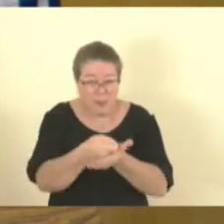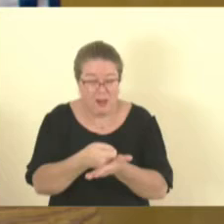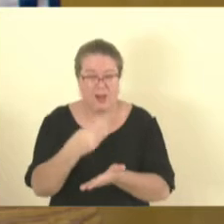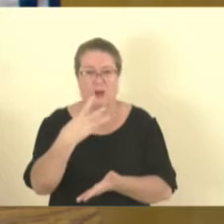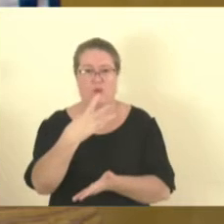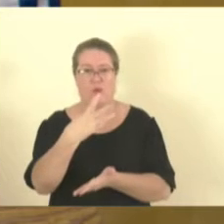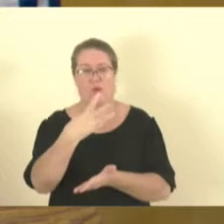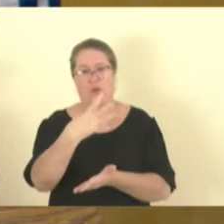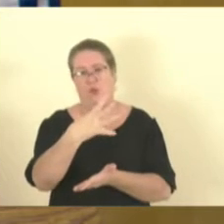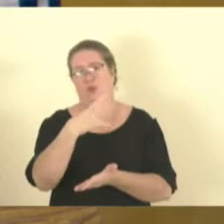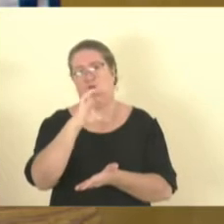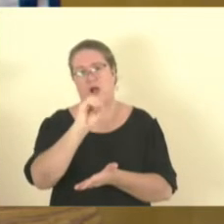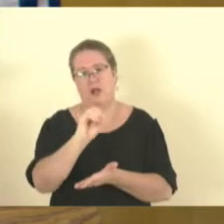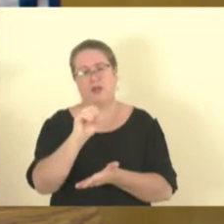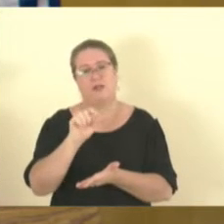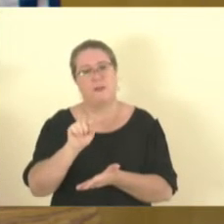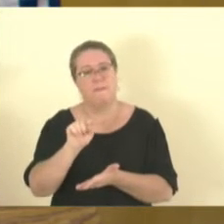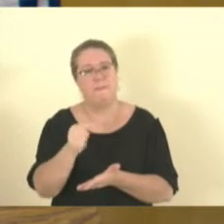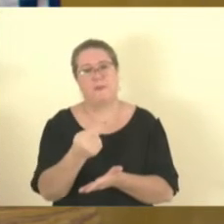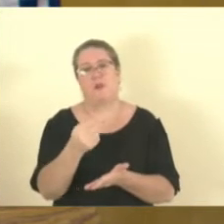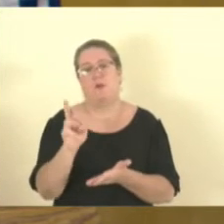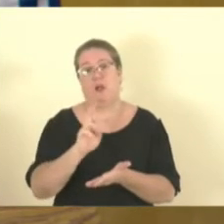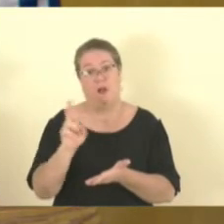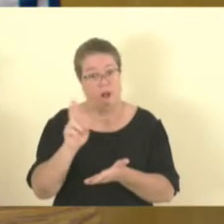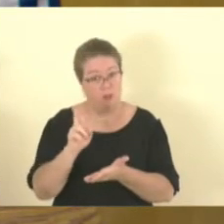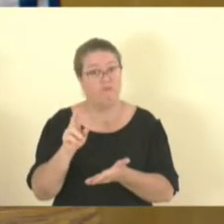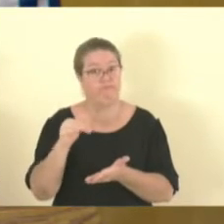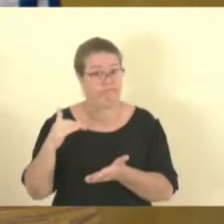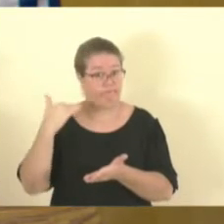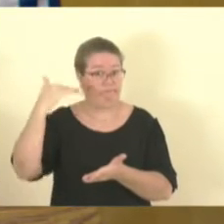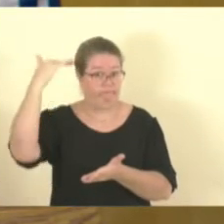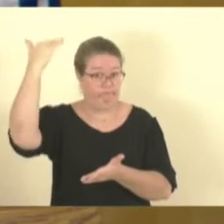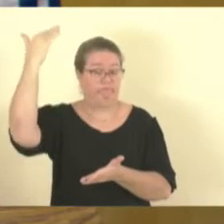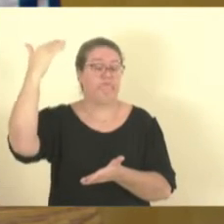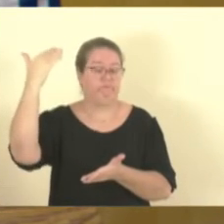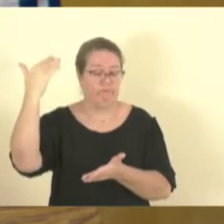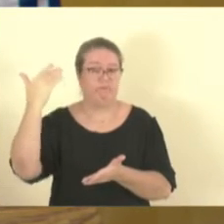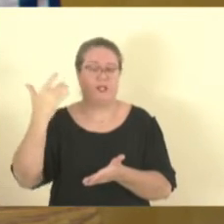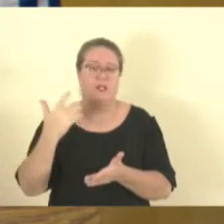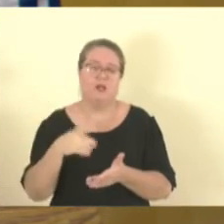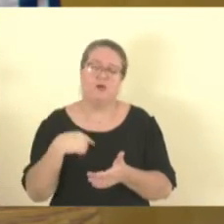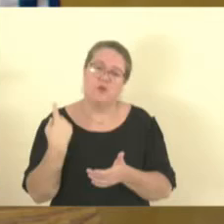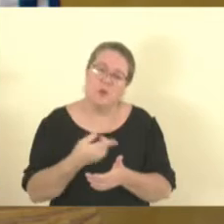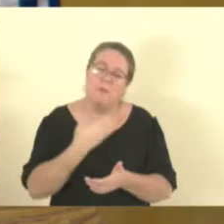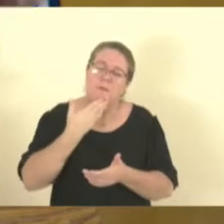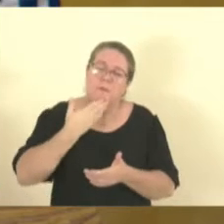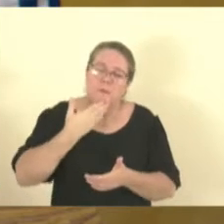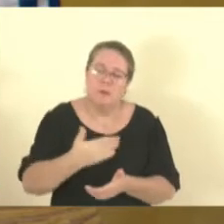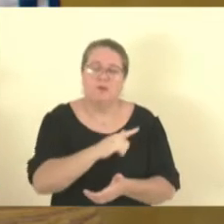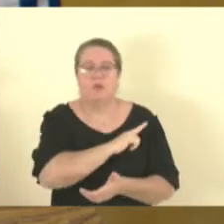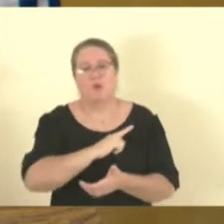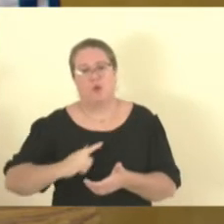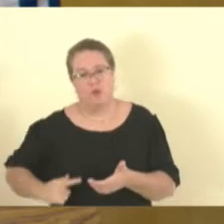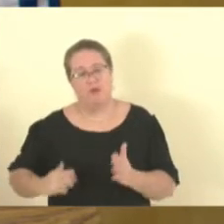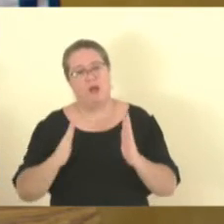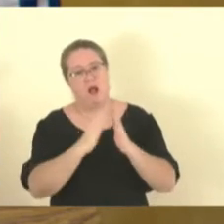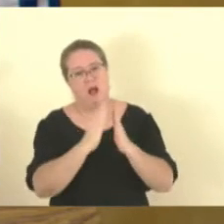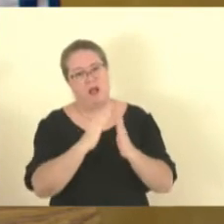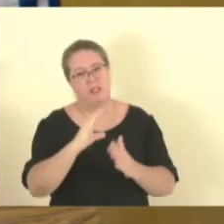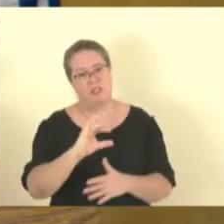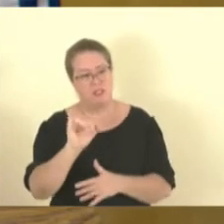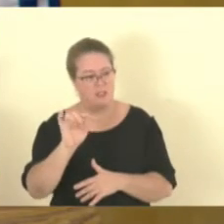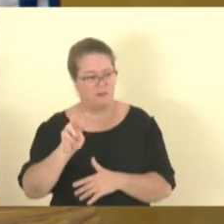solicitamos mais uma vez a Casa Civil, mais uma vez ao governo do Estado do Espírito Santo que olhem com carinho